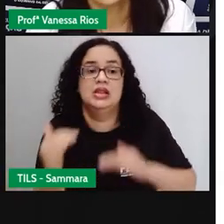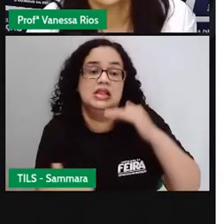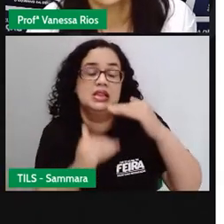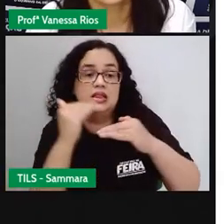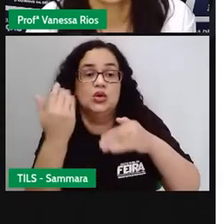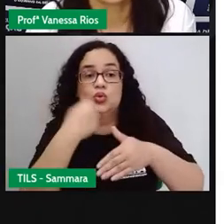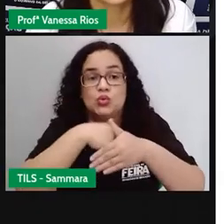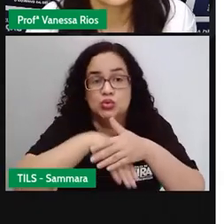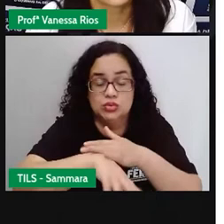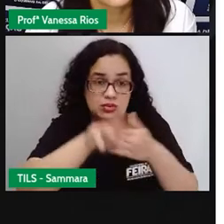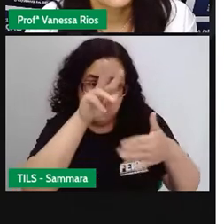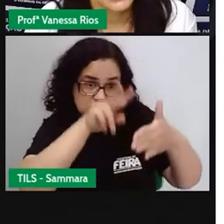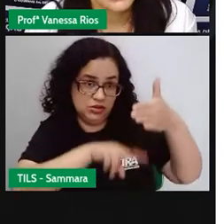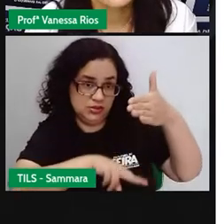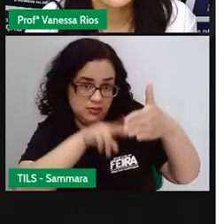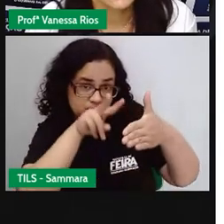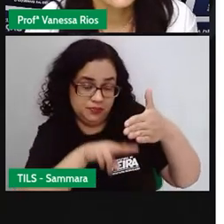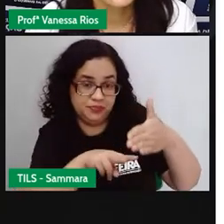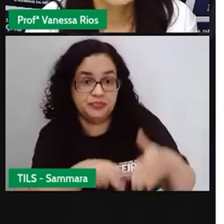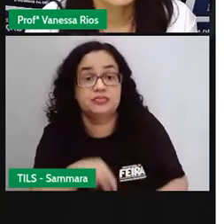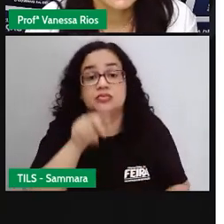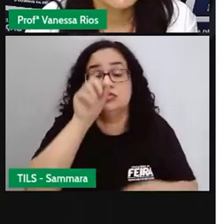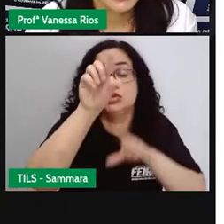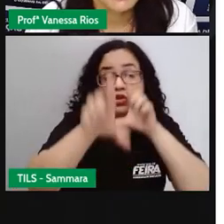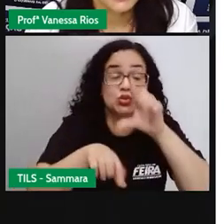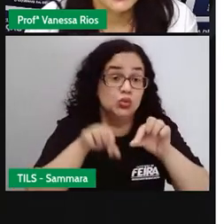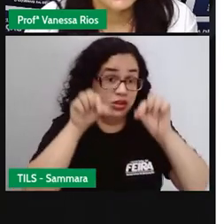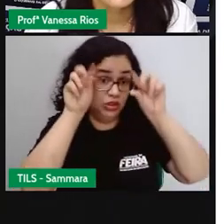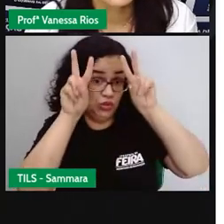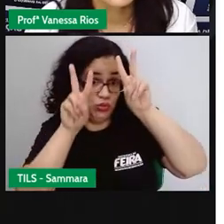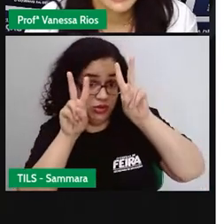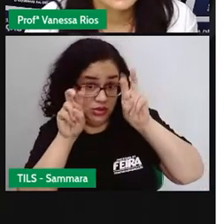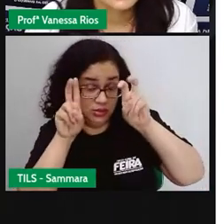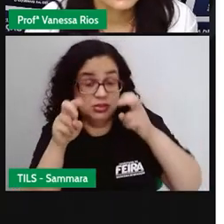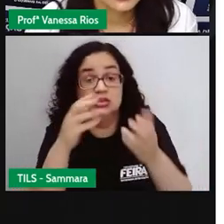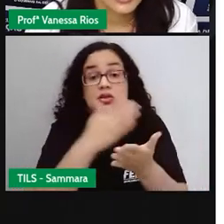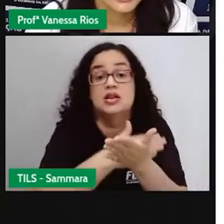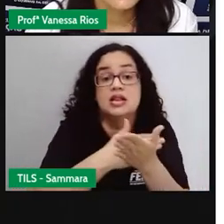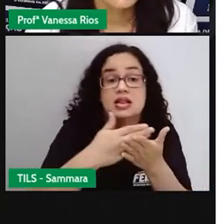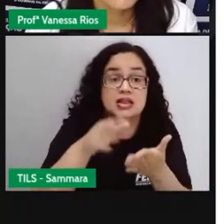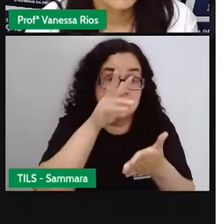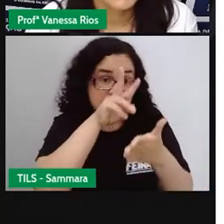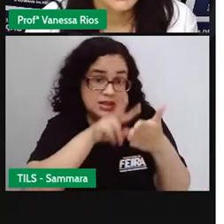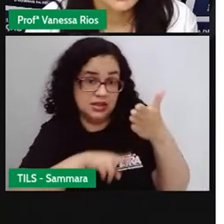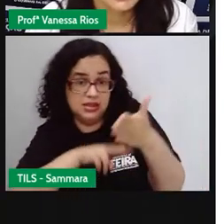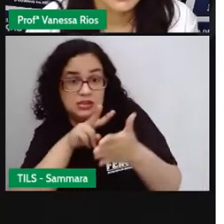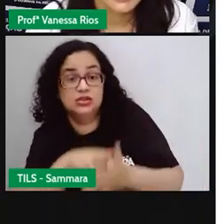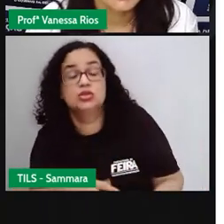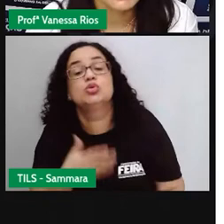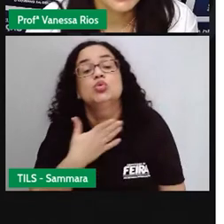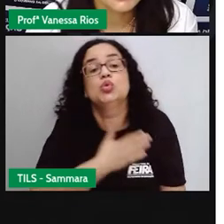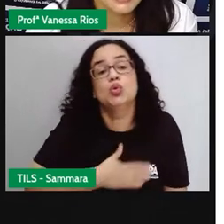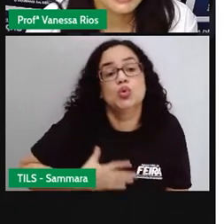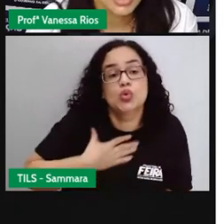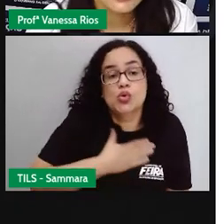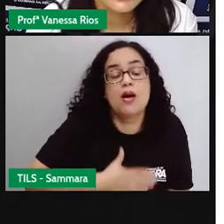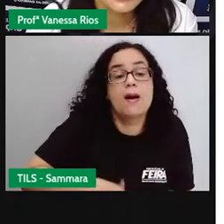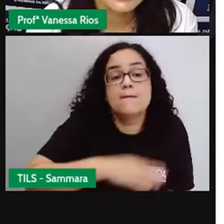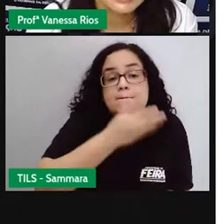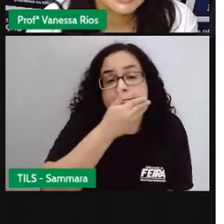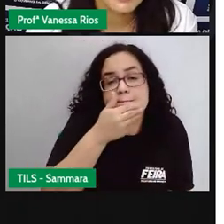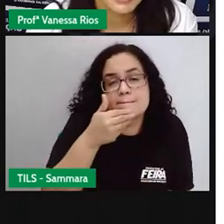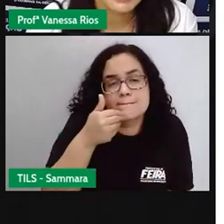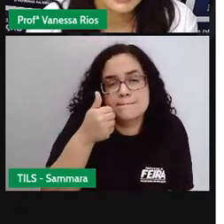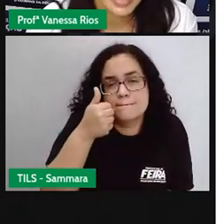esse hábito de leitura. A escolha de um tema iniciar a leitura de forma prazerosa é uma das melhores